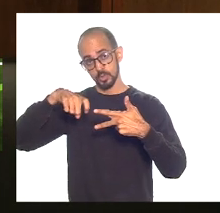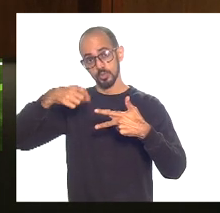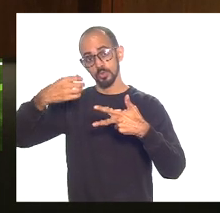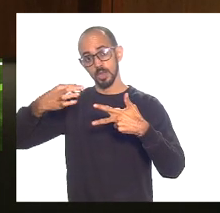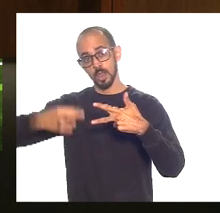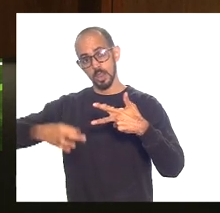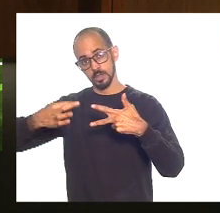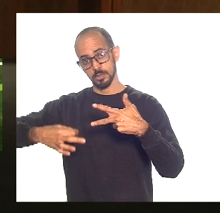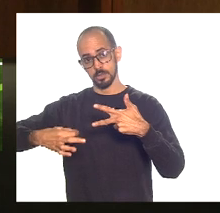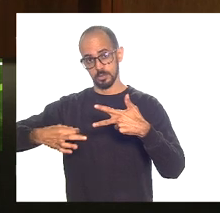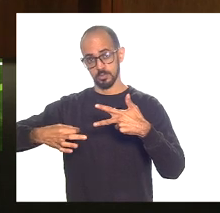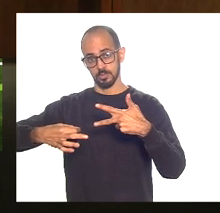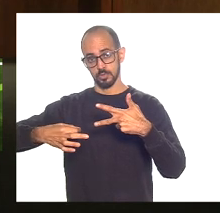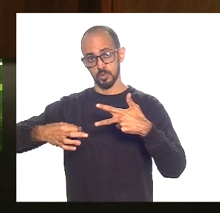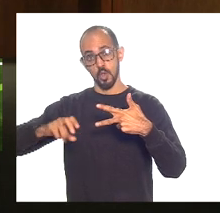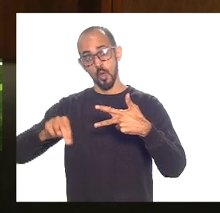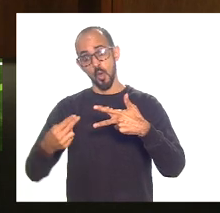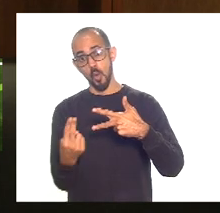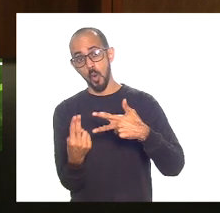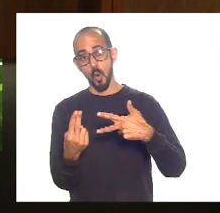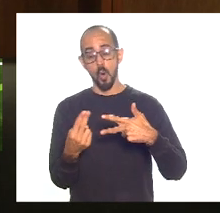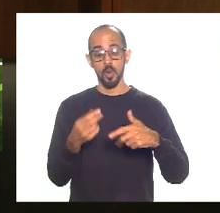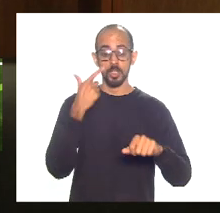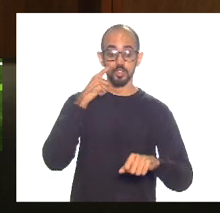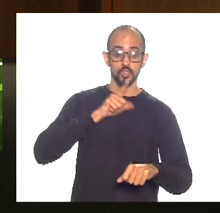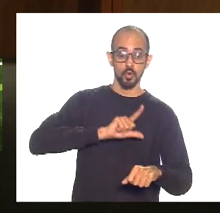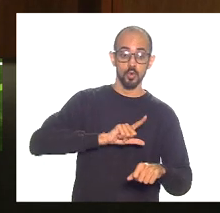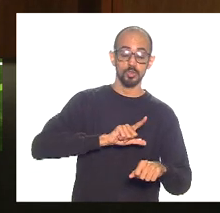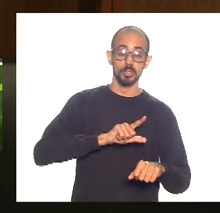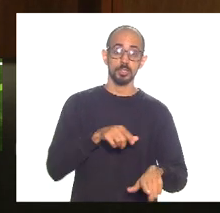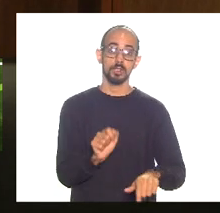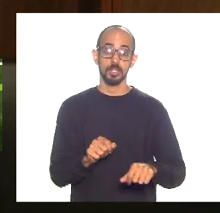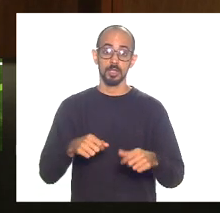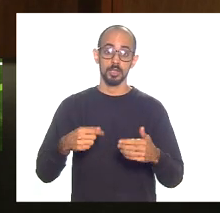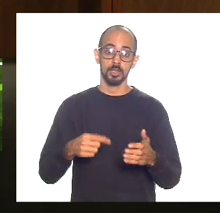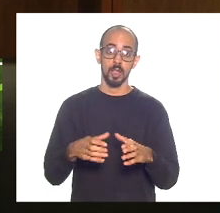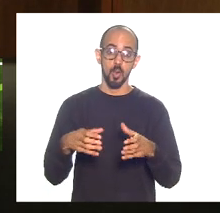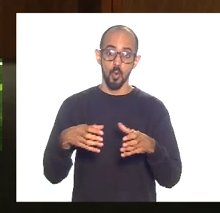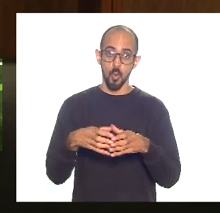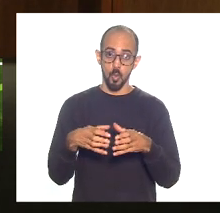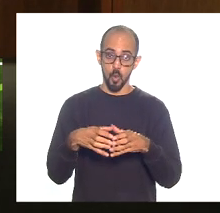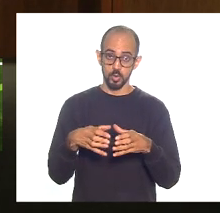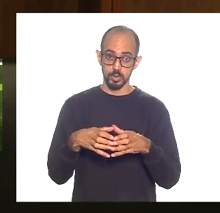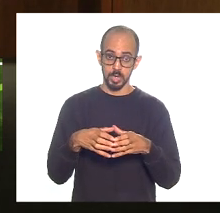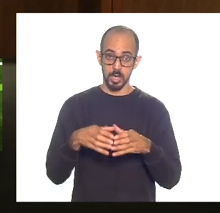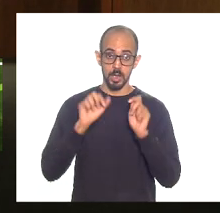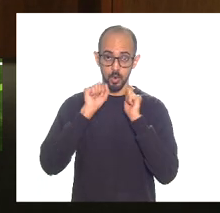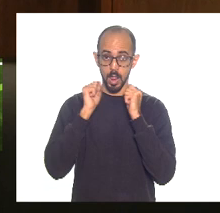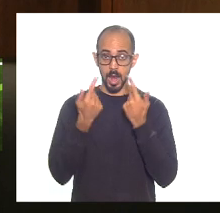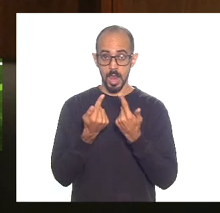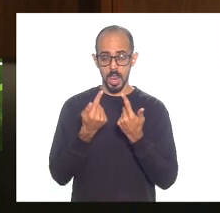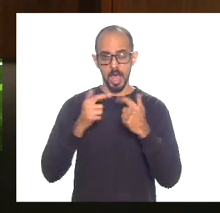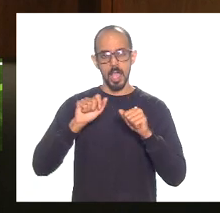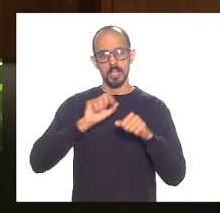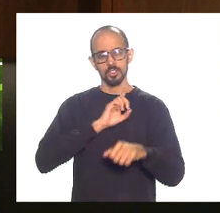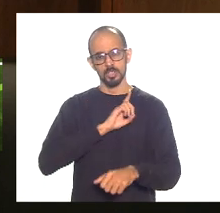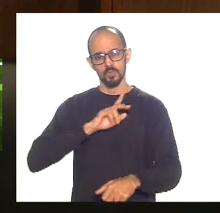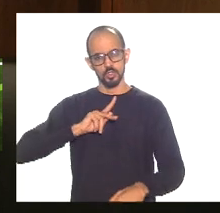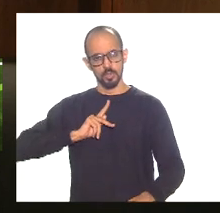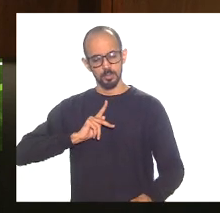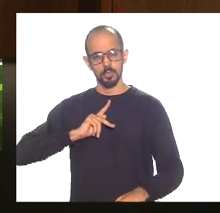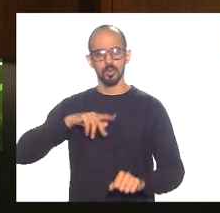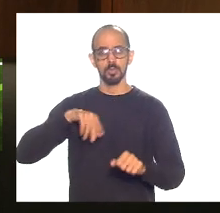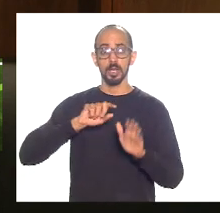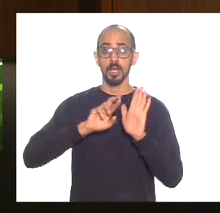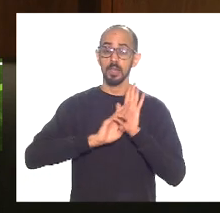que possamos ter um conselho no Estado, MP, TJ, Alerj, Executivo, Defensoria, e o